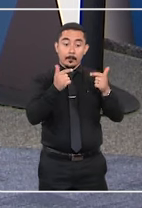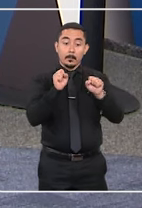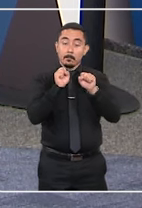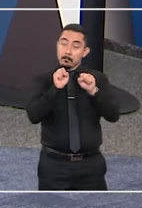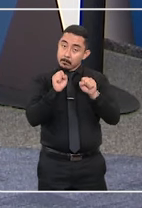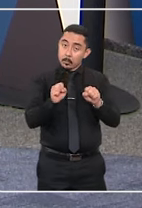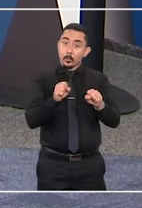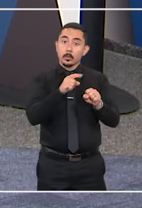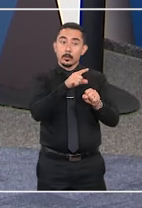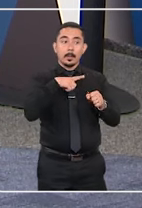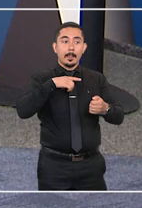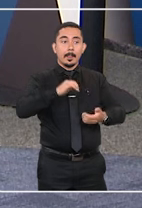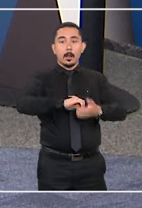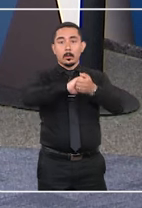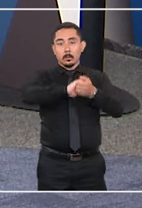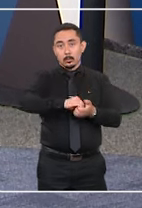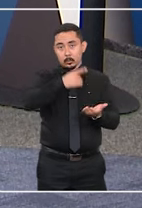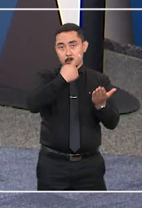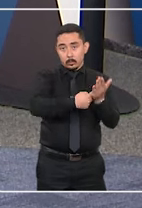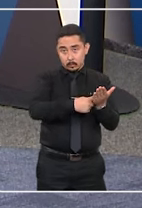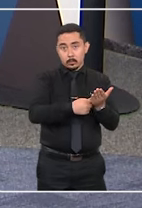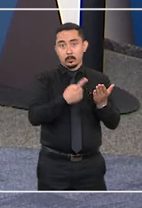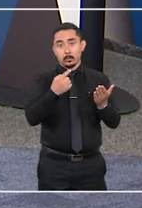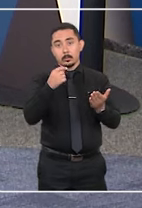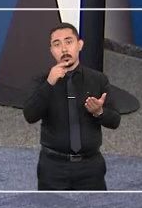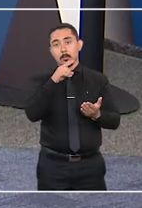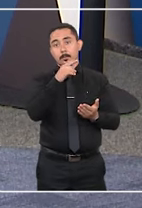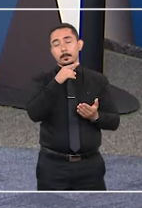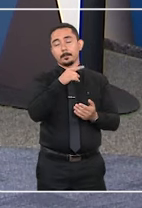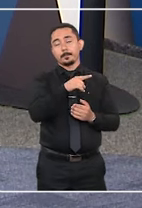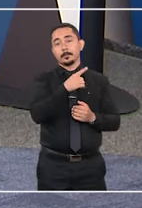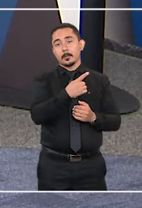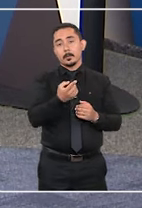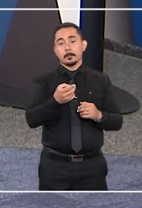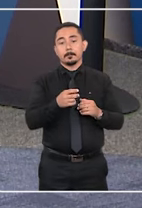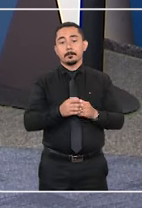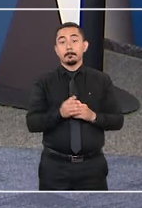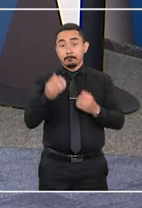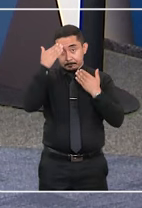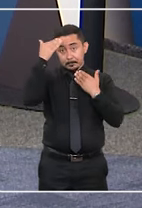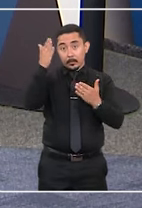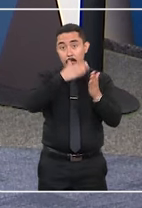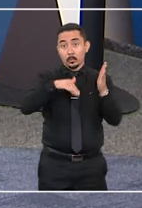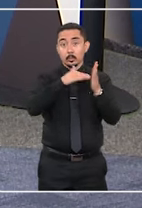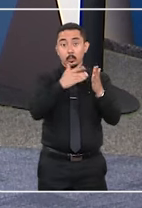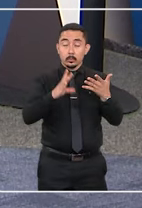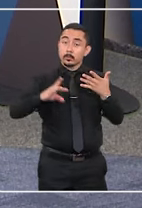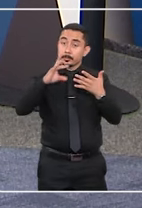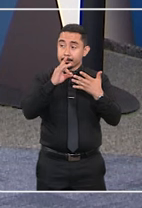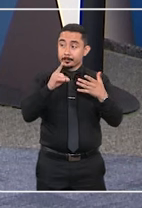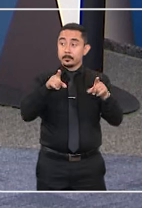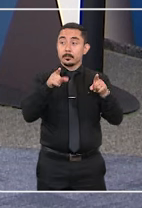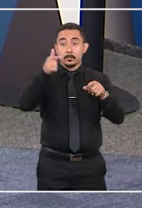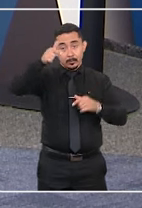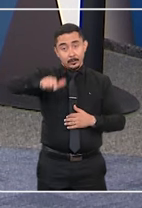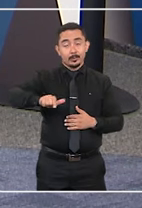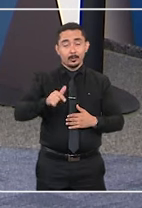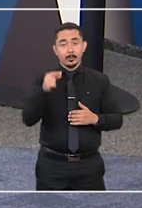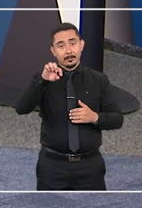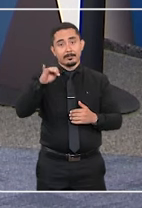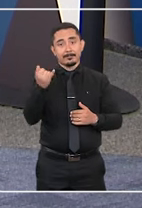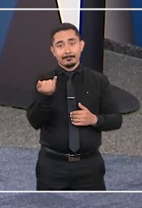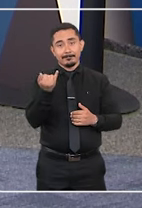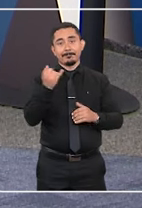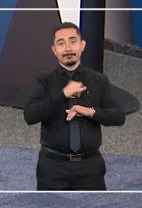fazer eventual acordo de não persecução penal. Jaffer, muito obrigado por trazer todos esses destaques, mais uma vez,